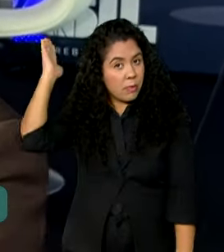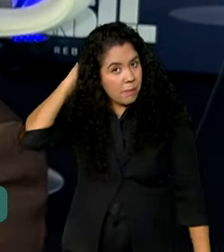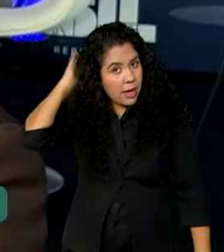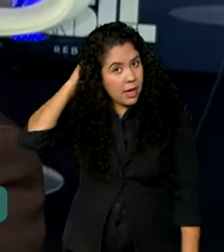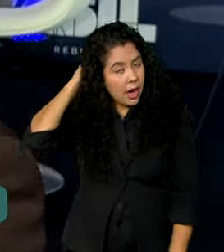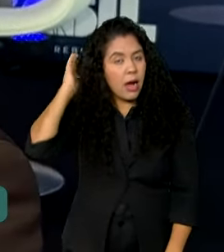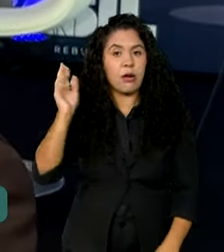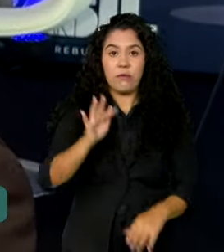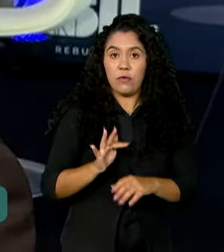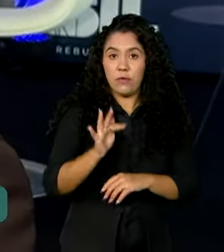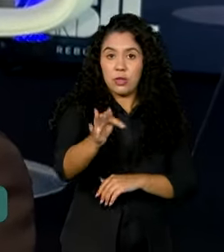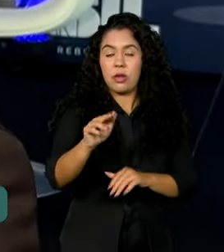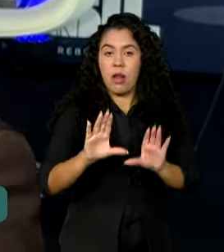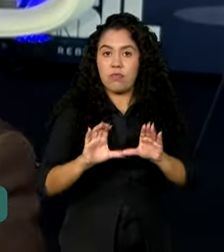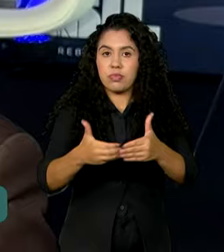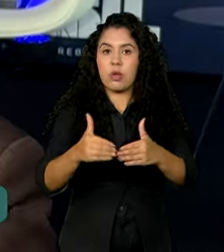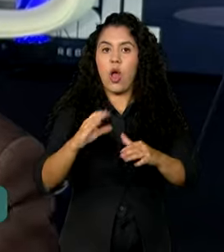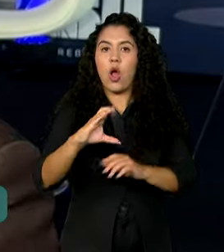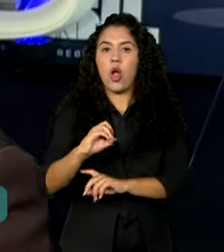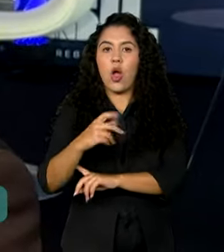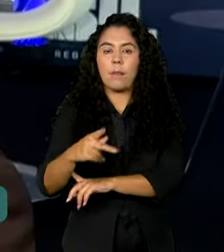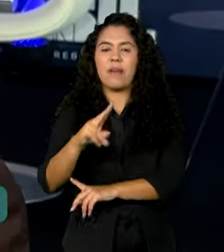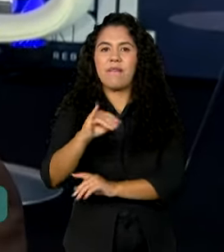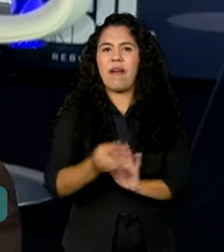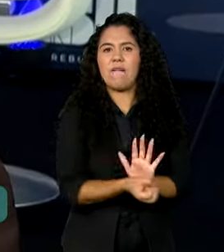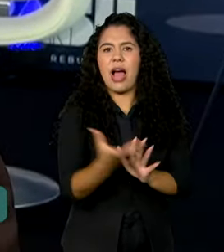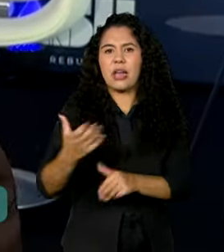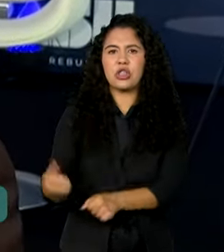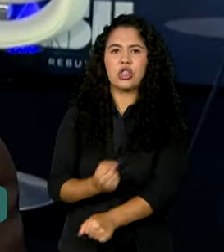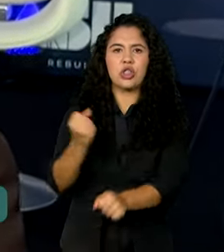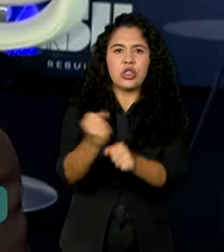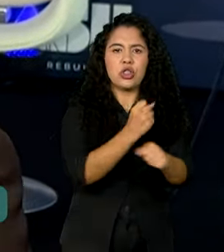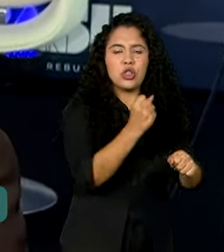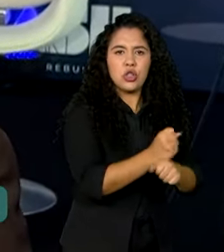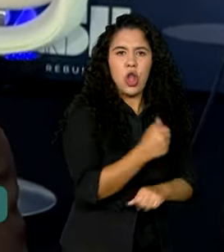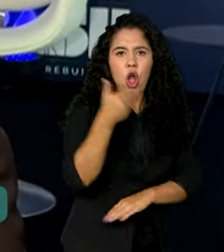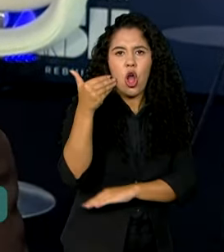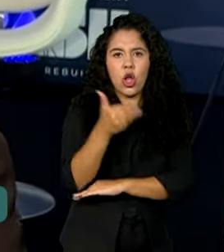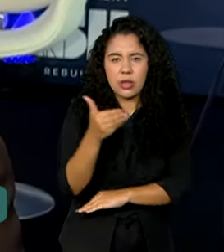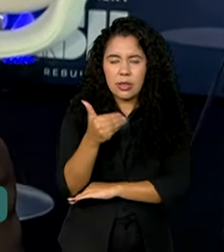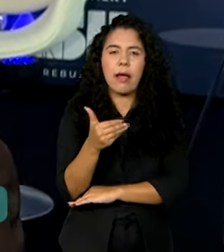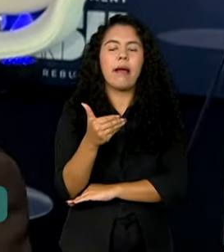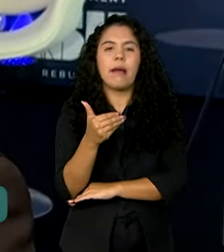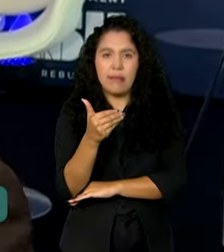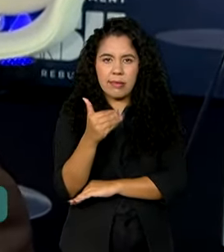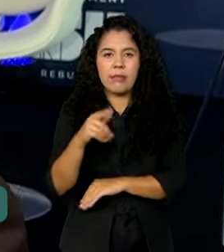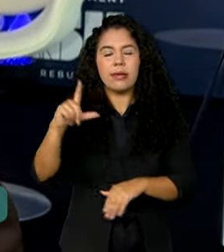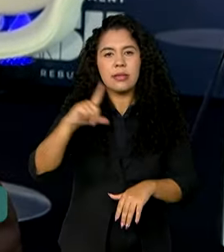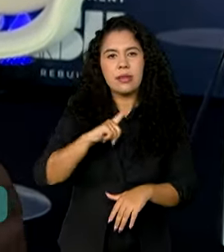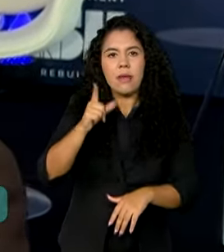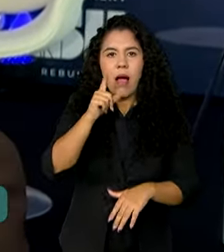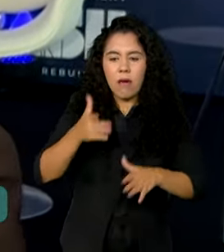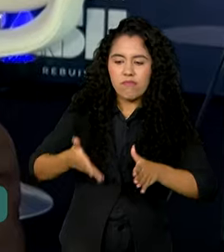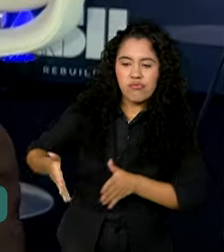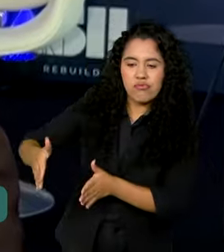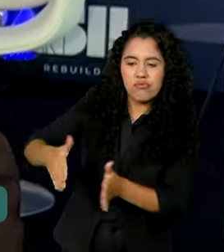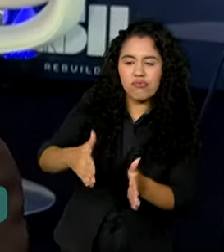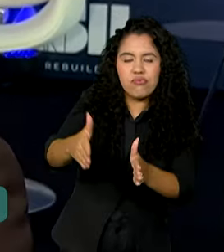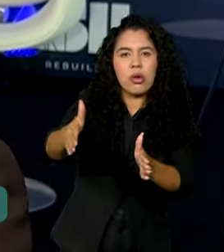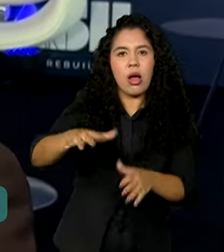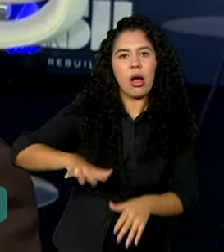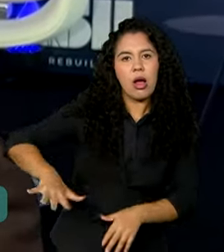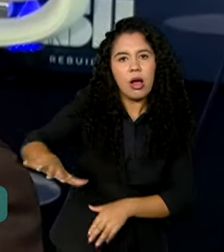COP, são inúmeros hotéis que estão sendo construídos na Orla de Belém, no Centro Histórico, ali na Avenida Presidente Vaga, aqui